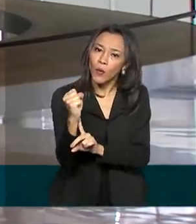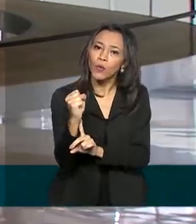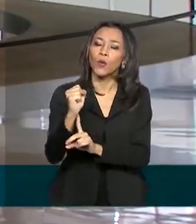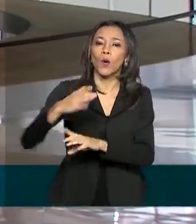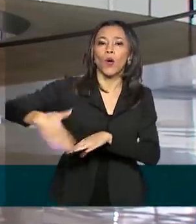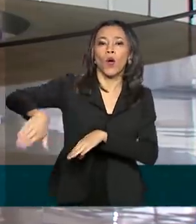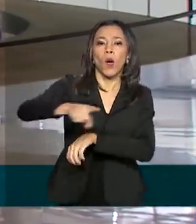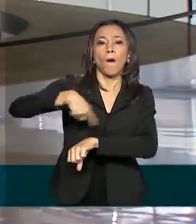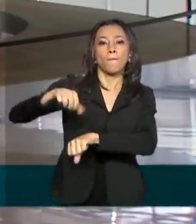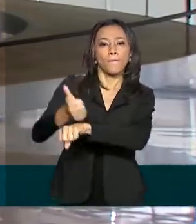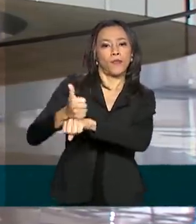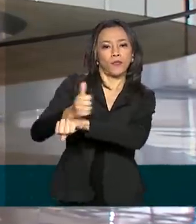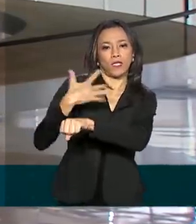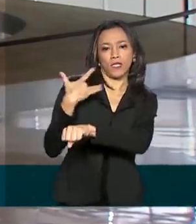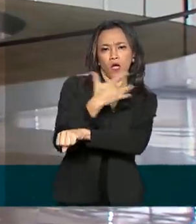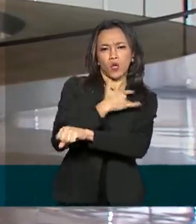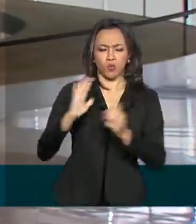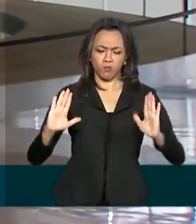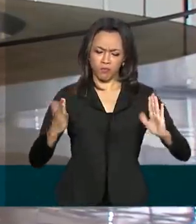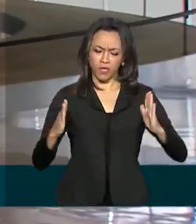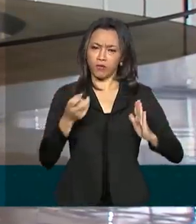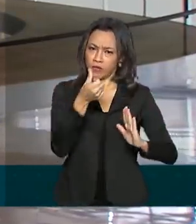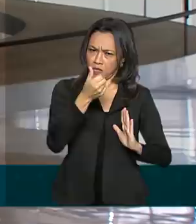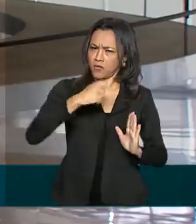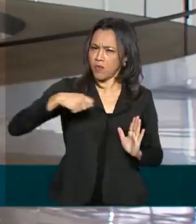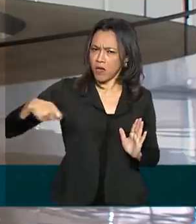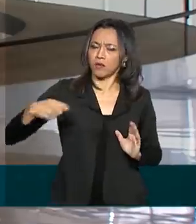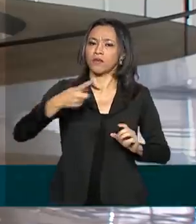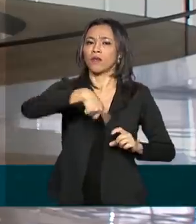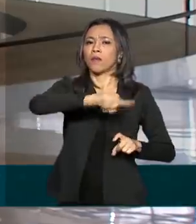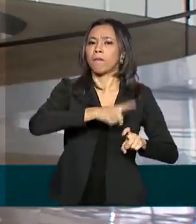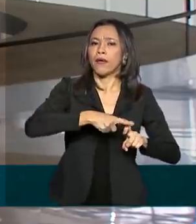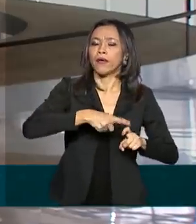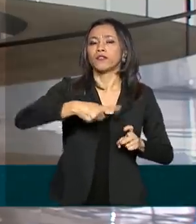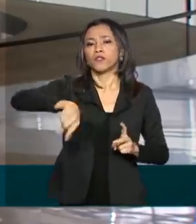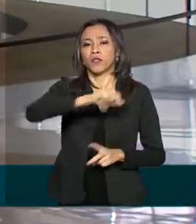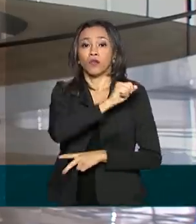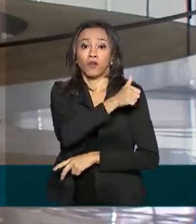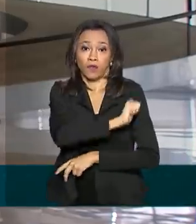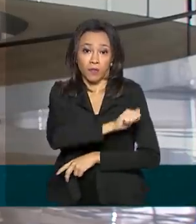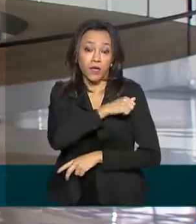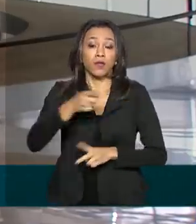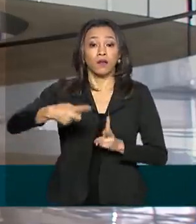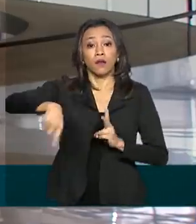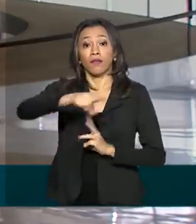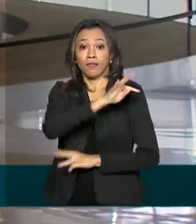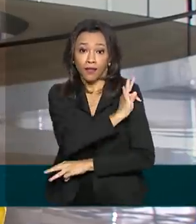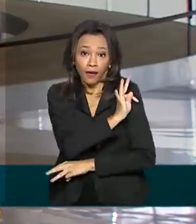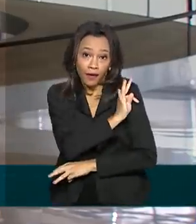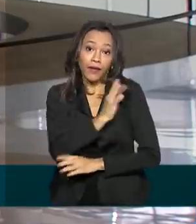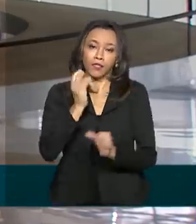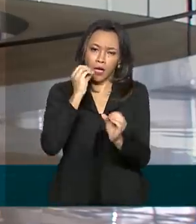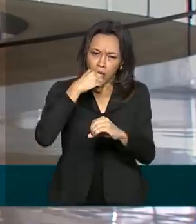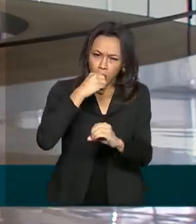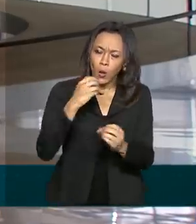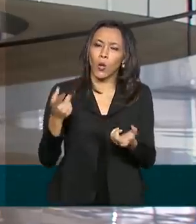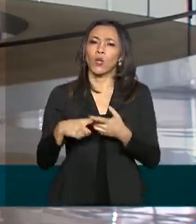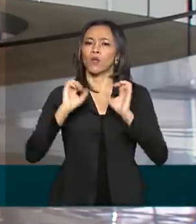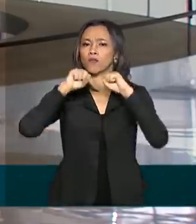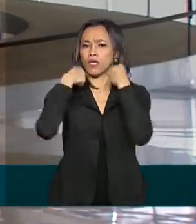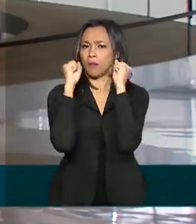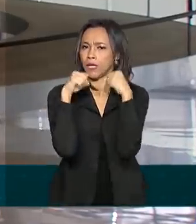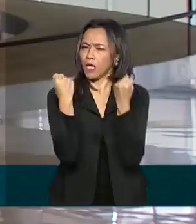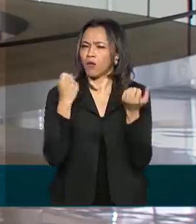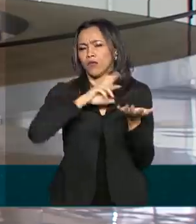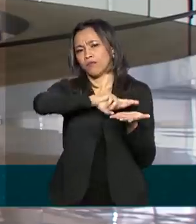saúde pelo período de seis meses. São médicos, enfermeiros, técnicos de enfermagem, de laboratório, fisioterapeutas,